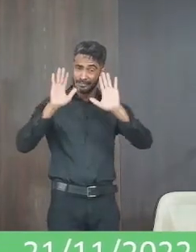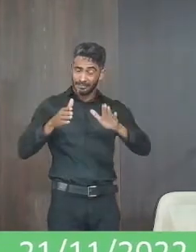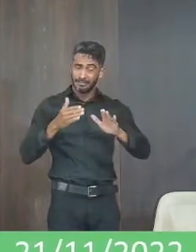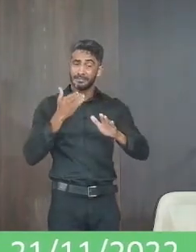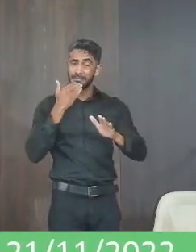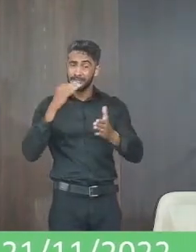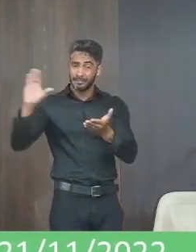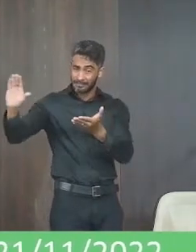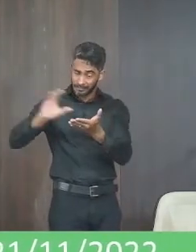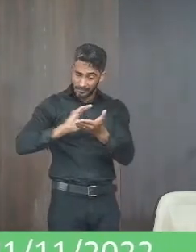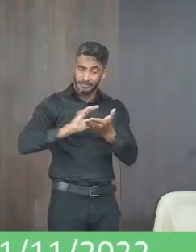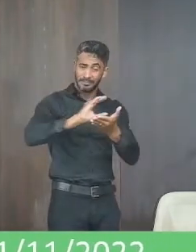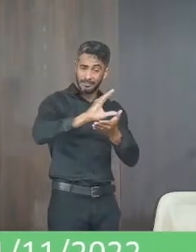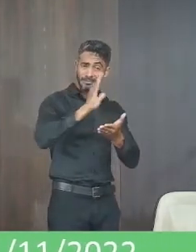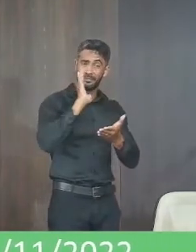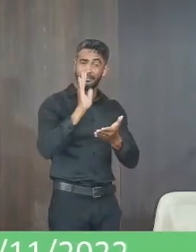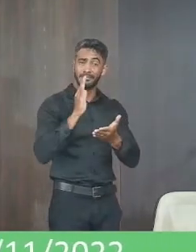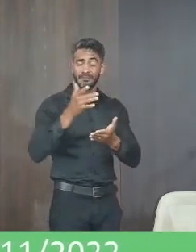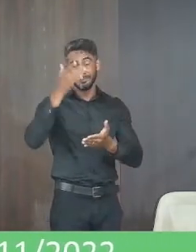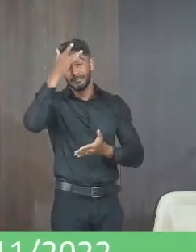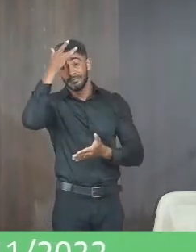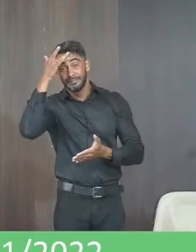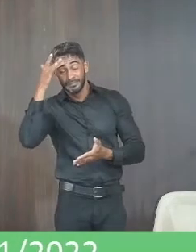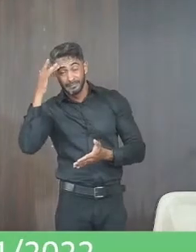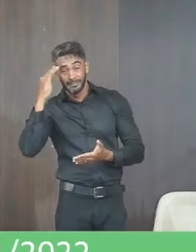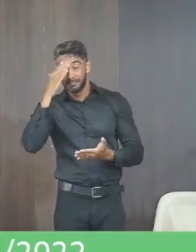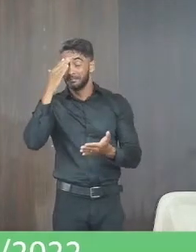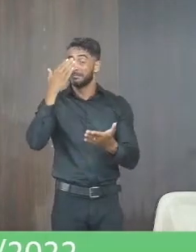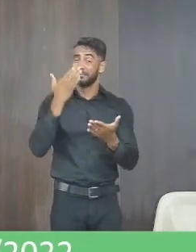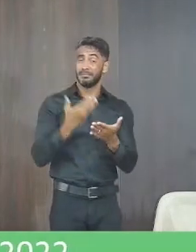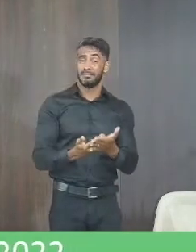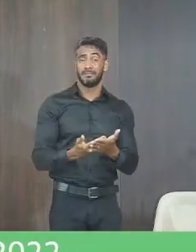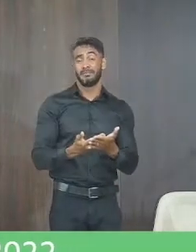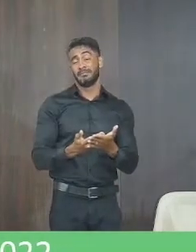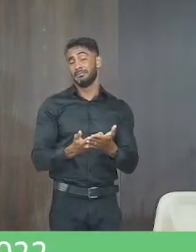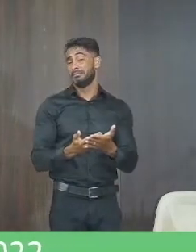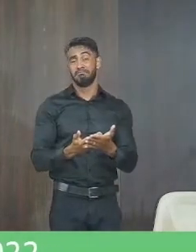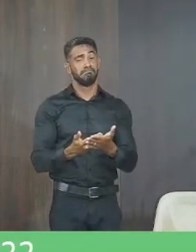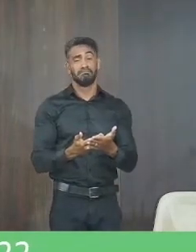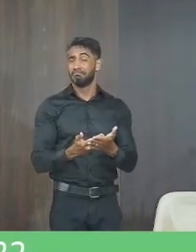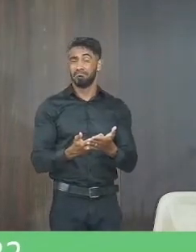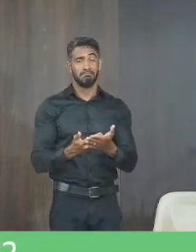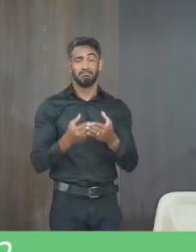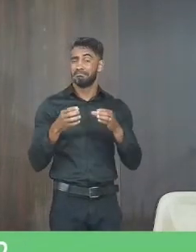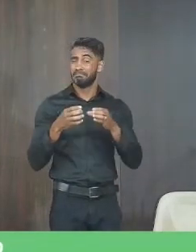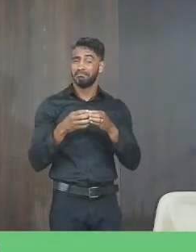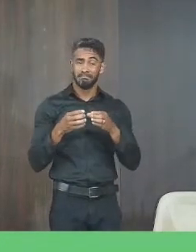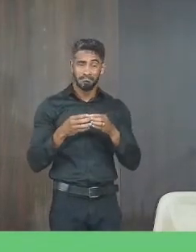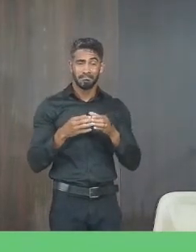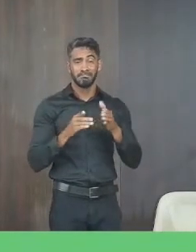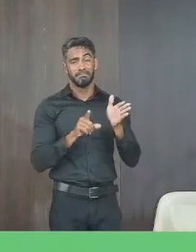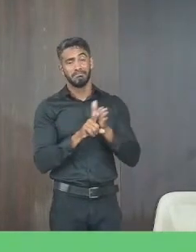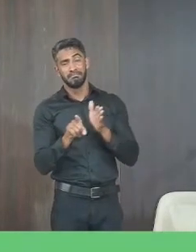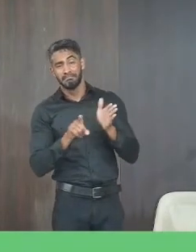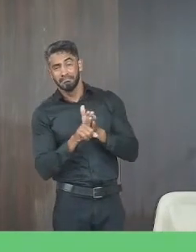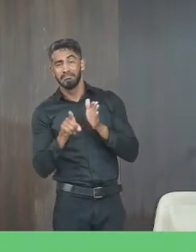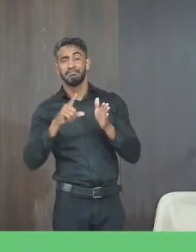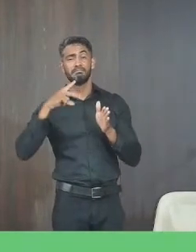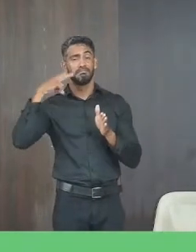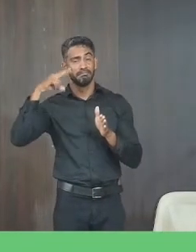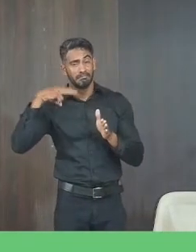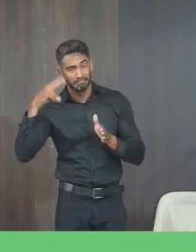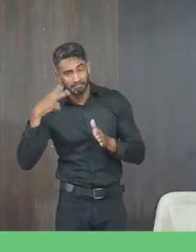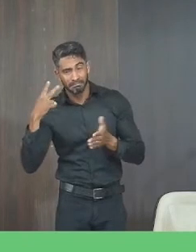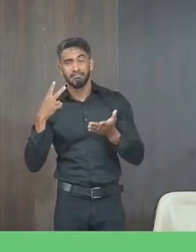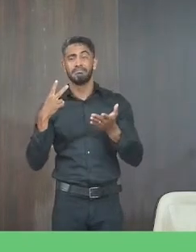coloquei emenda e as pessoas já estão desacreditadas no grupo questionando sobre os vereadores